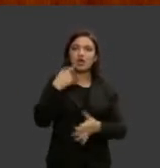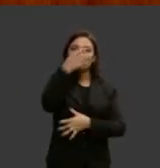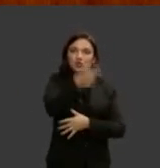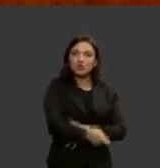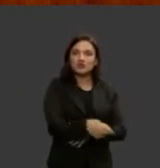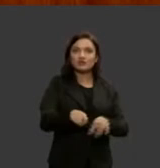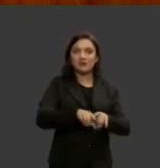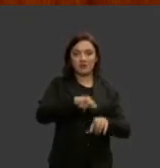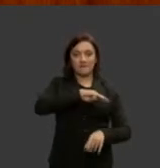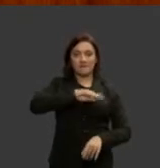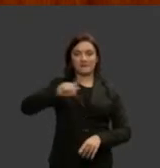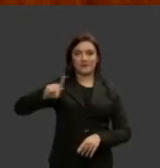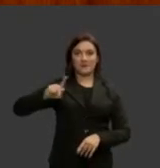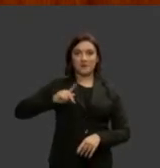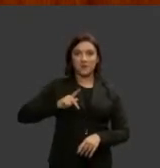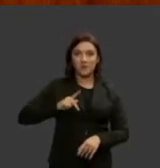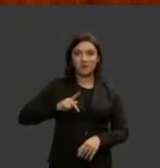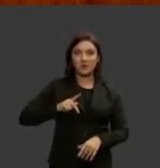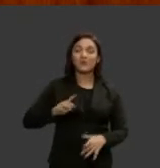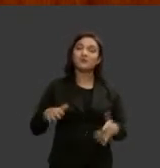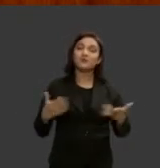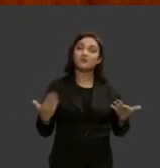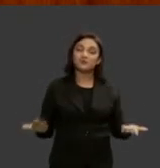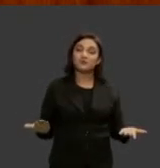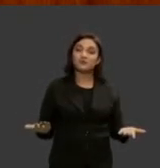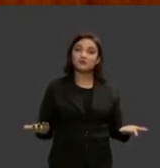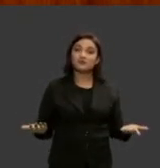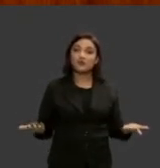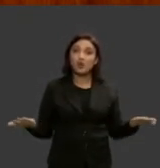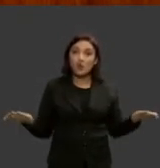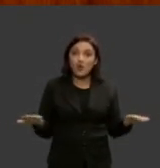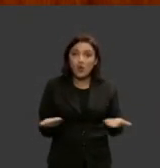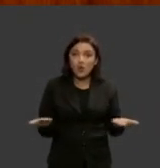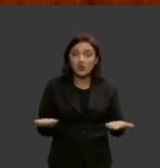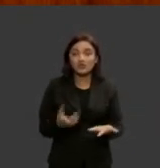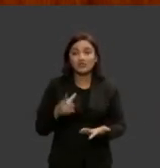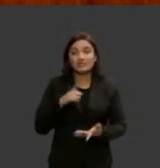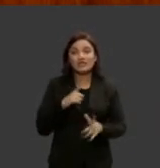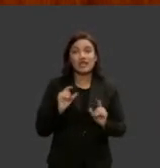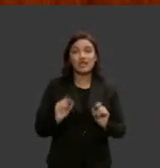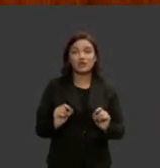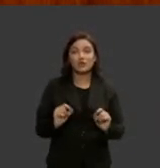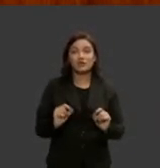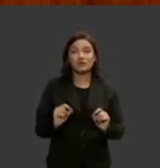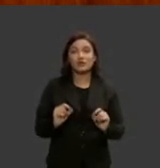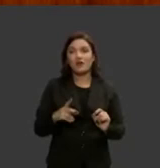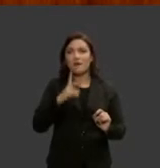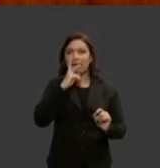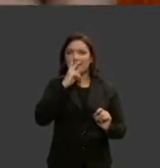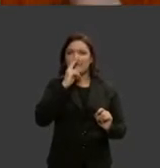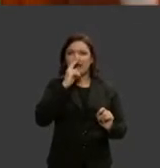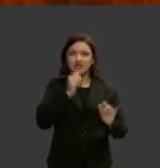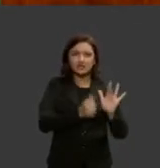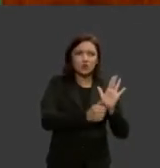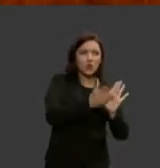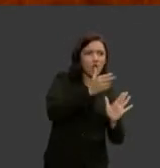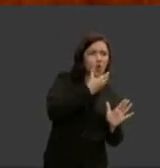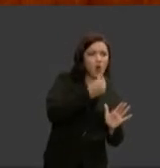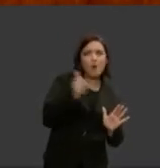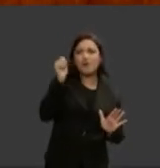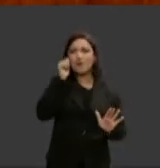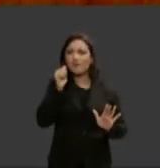ministério público dividimos em números quase paritários essas mulheres